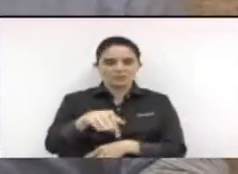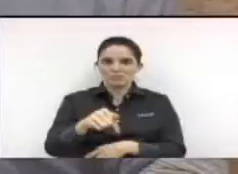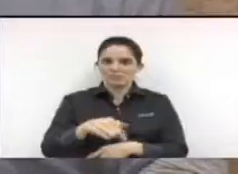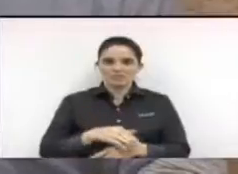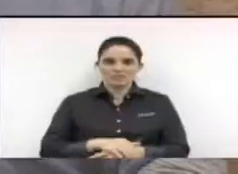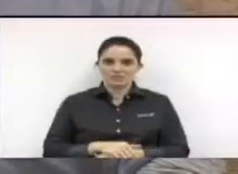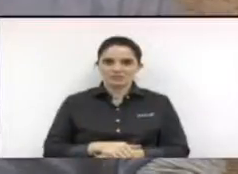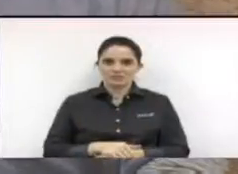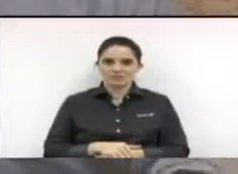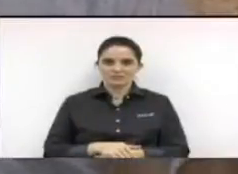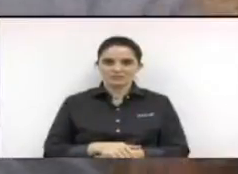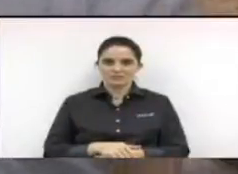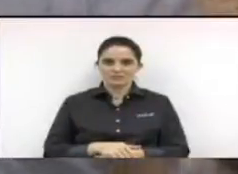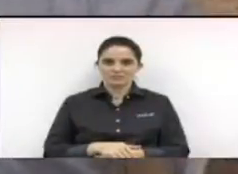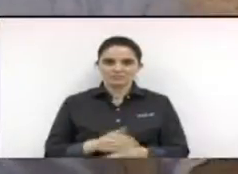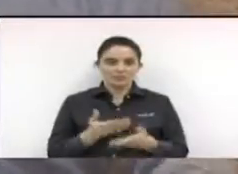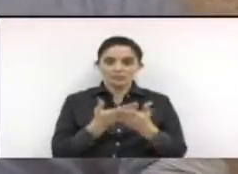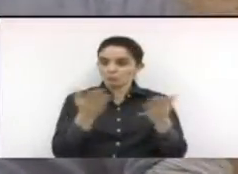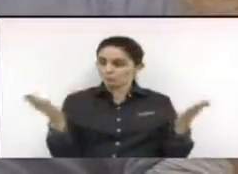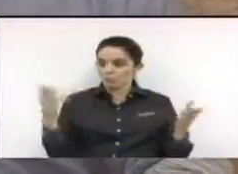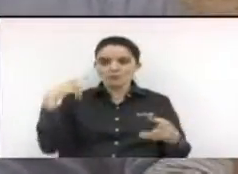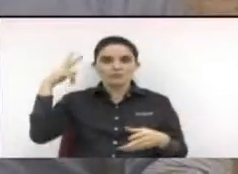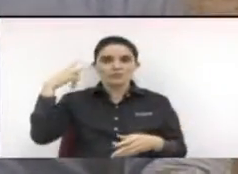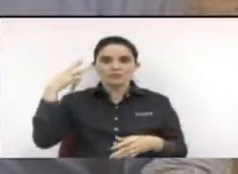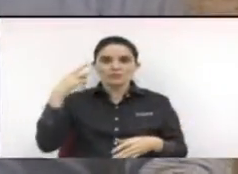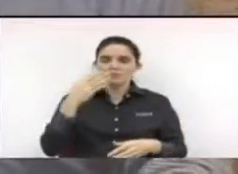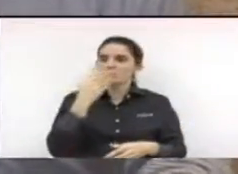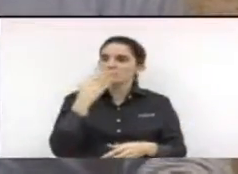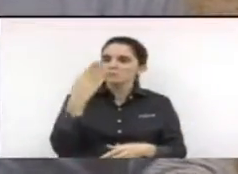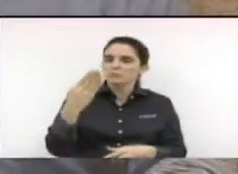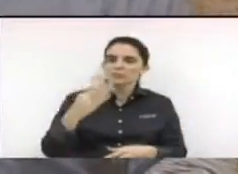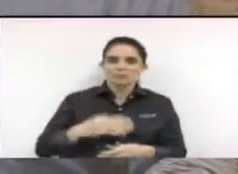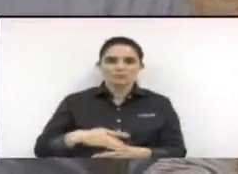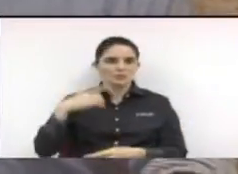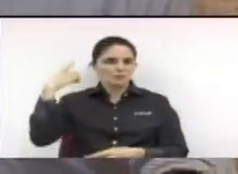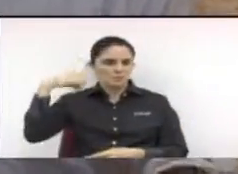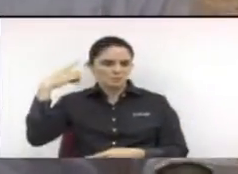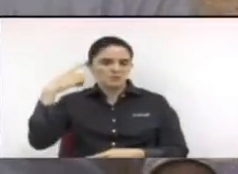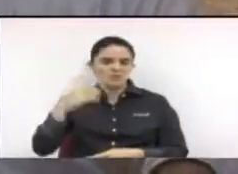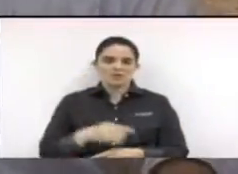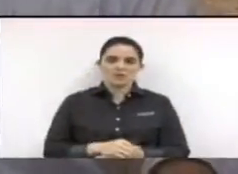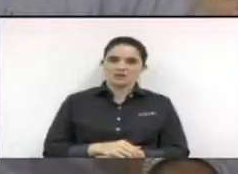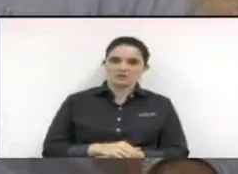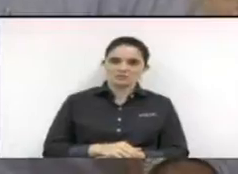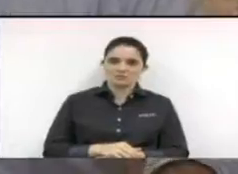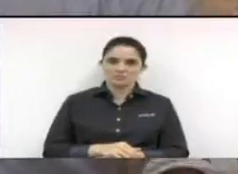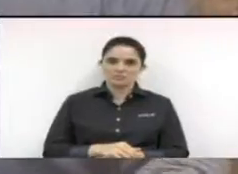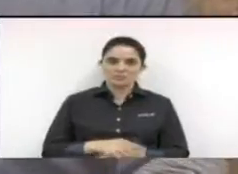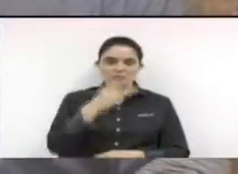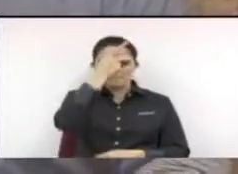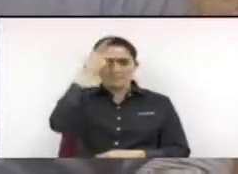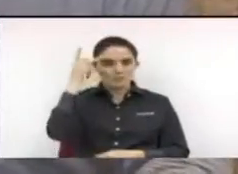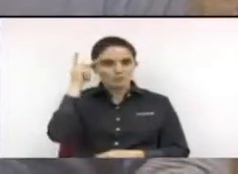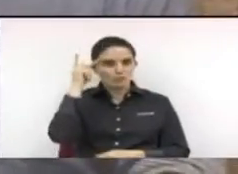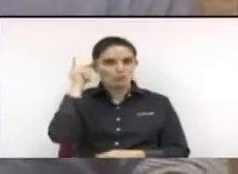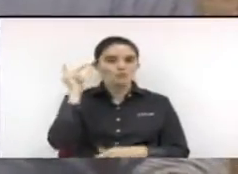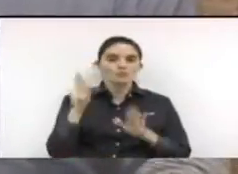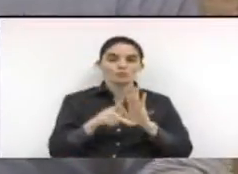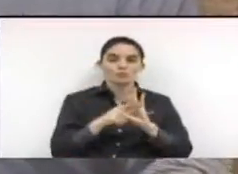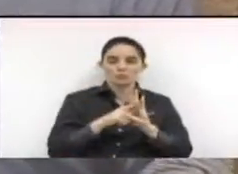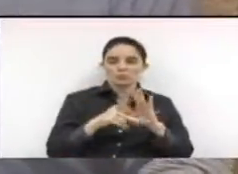acionar os nossos deputados, vamos acionar os contatos em Brasília, para que, de alguma forma, nós impeçamos,